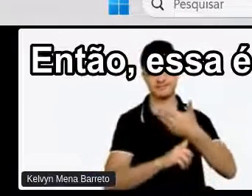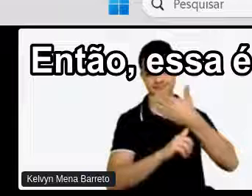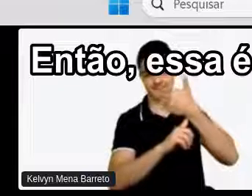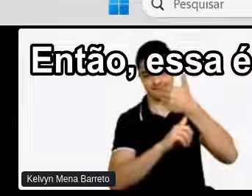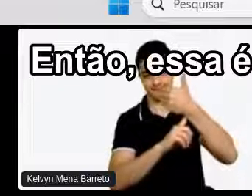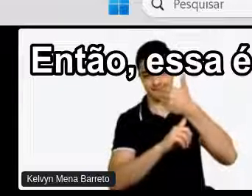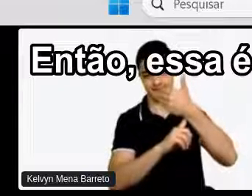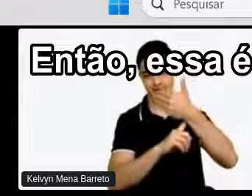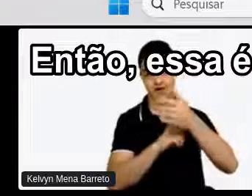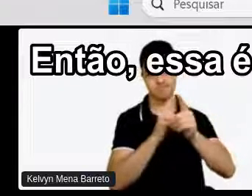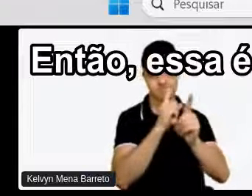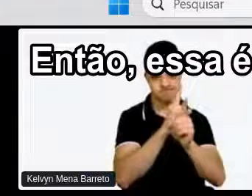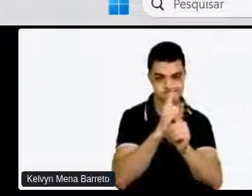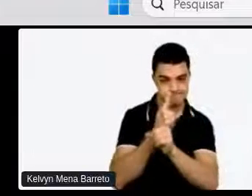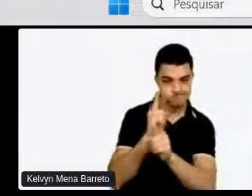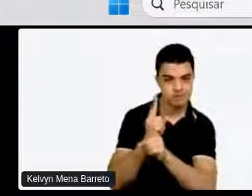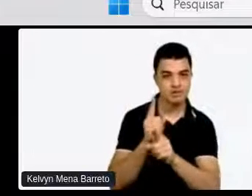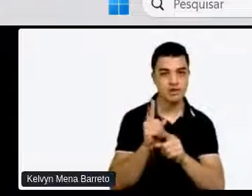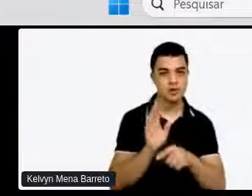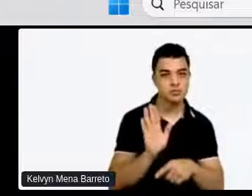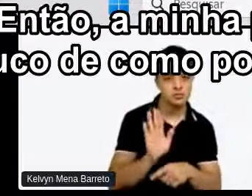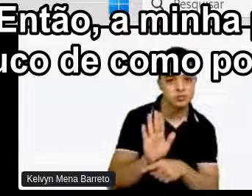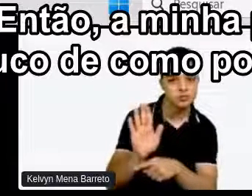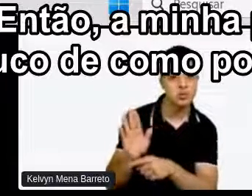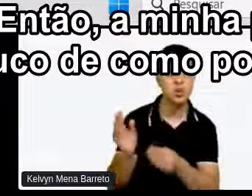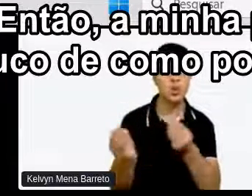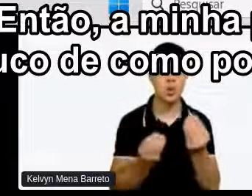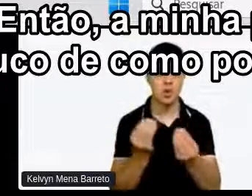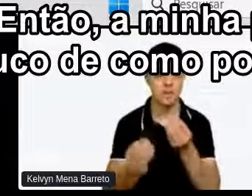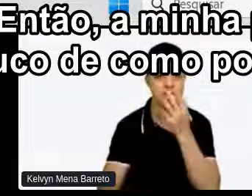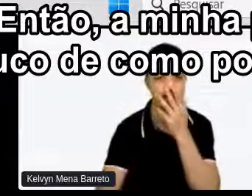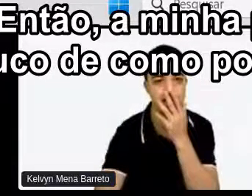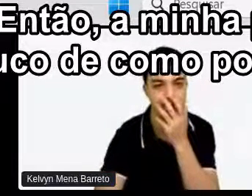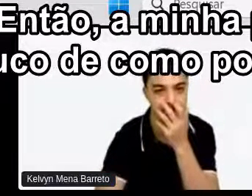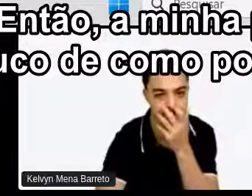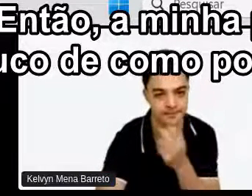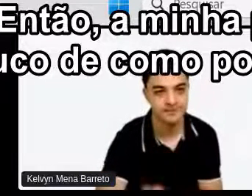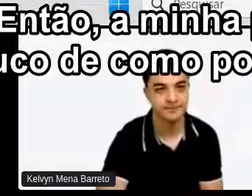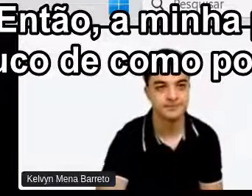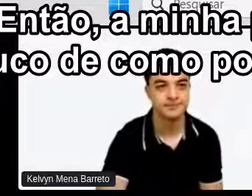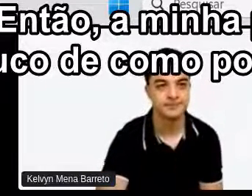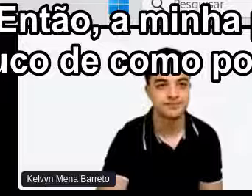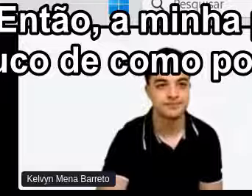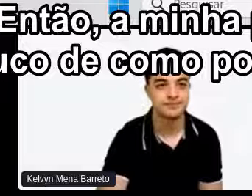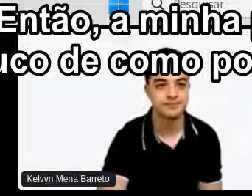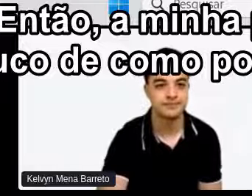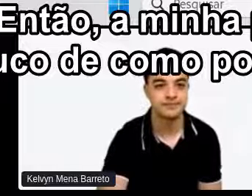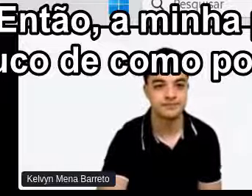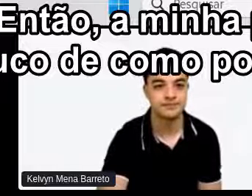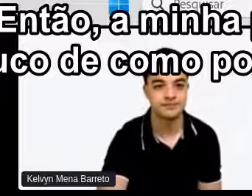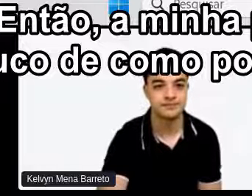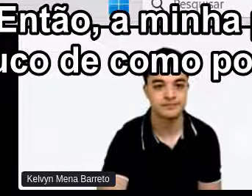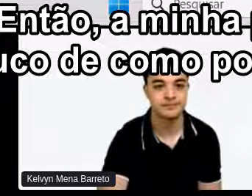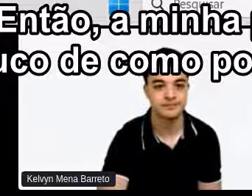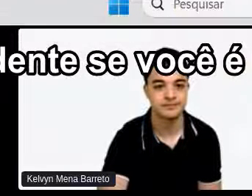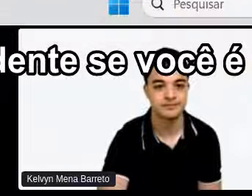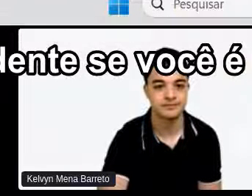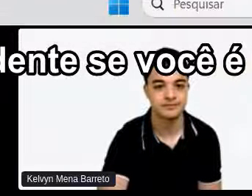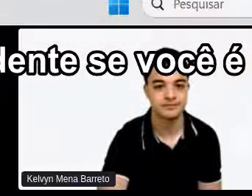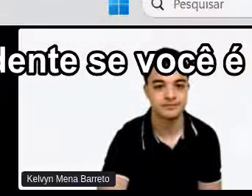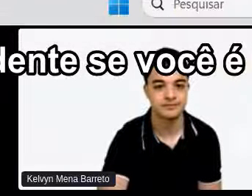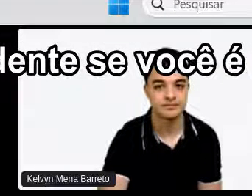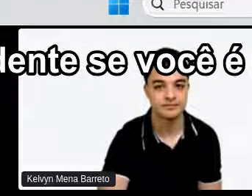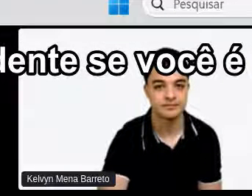Então essa é a nossa proposta Então a minha proposta é trazer um pouco De como pode haver essa inclusão